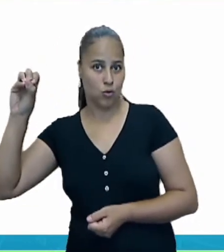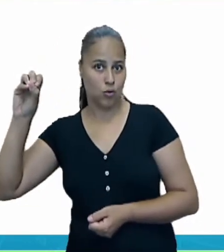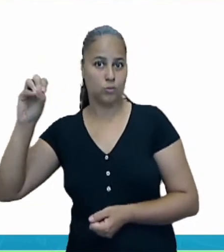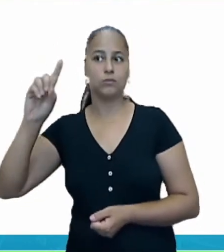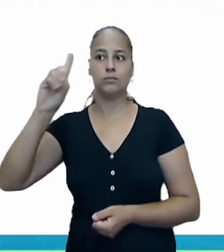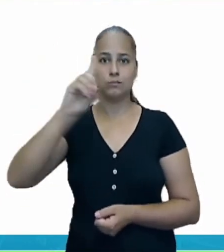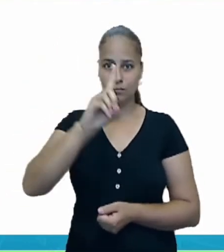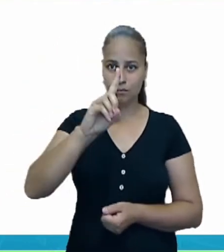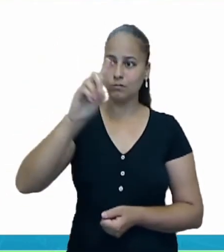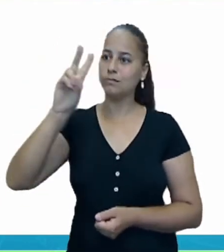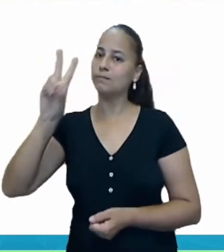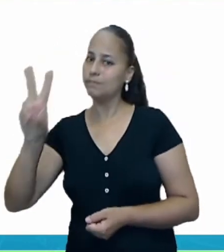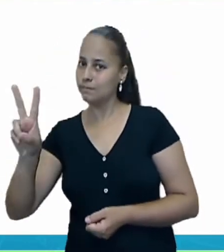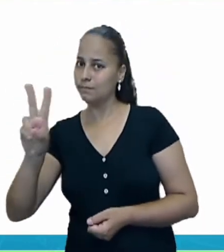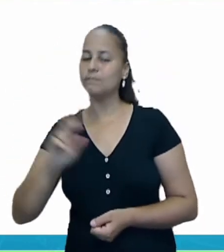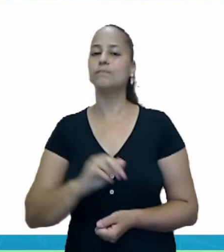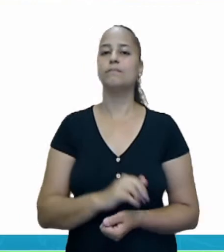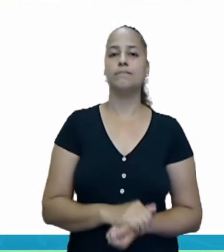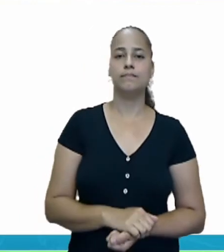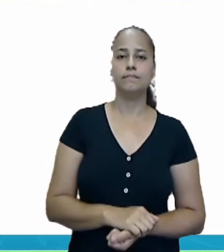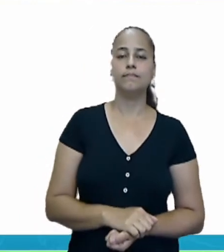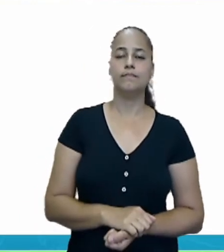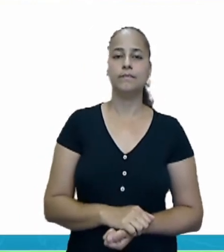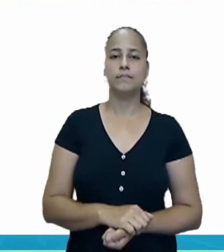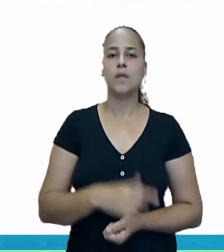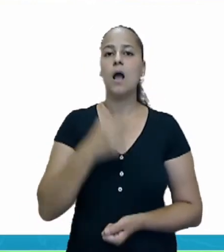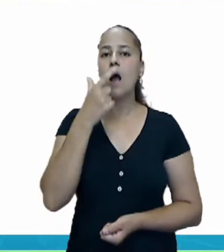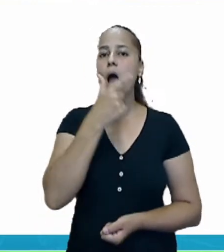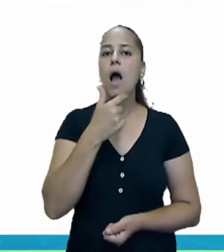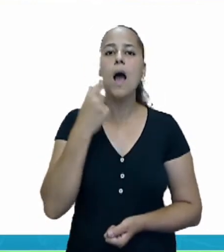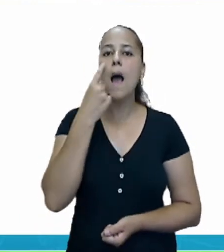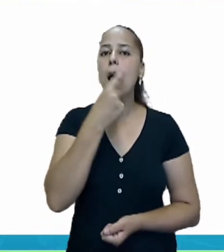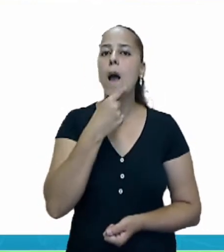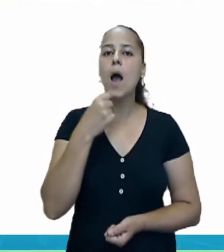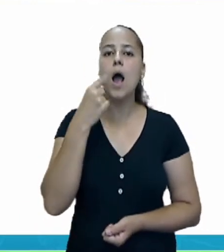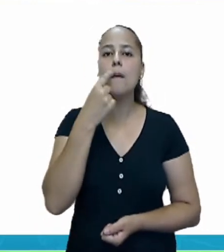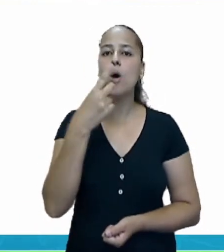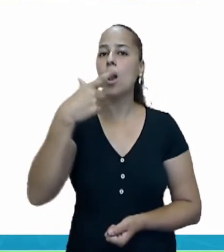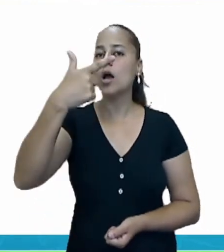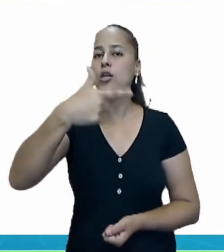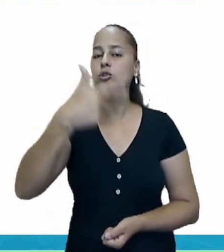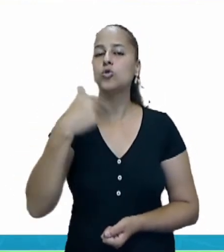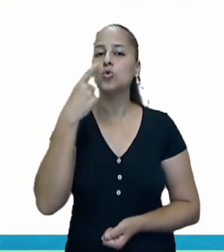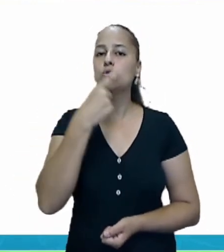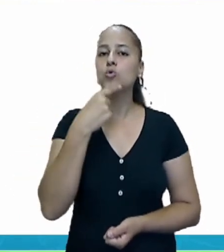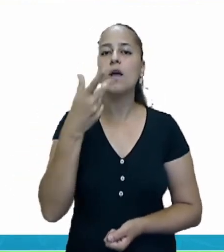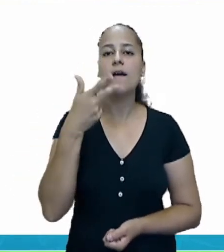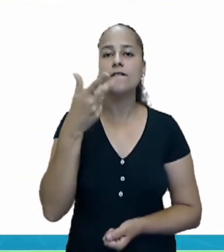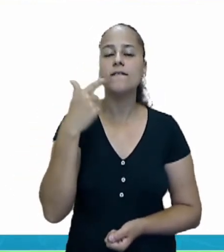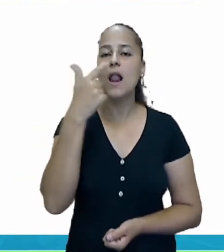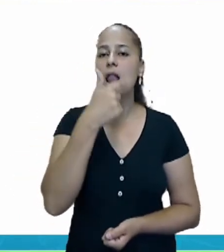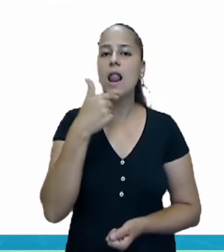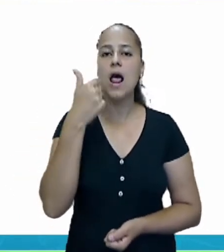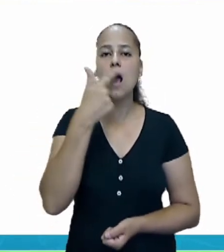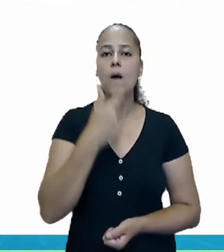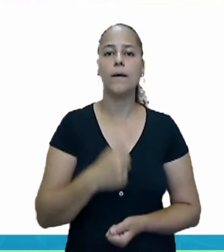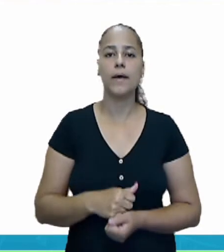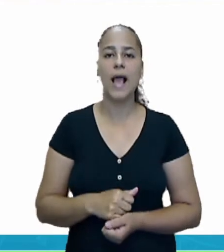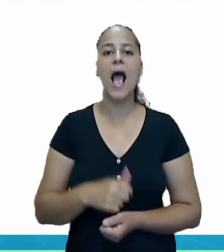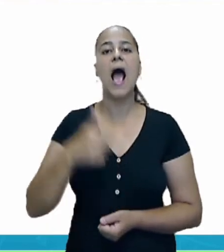gato usando a nossa boca, fechando e abrindo apenas duas vezes.